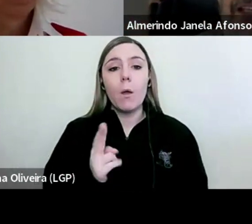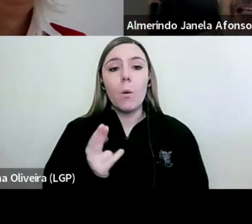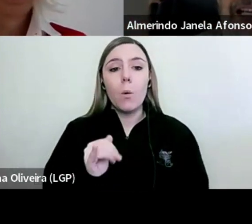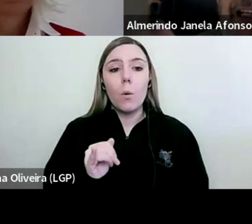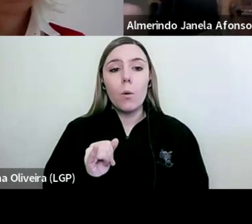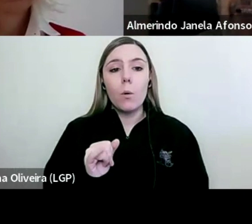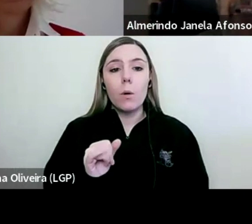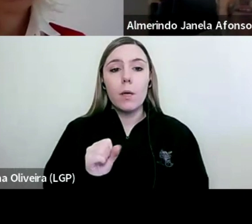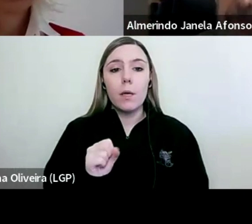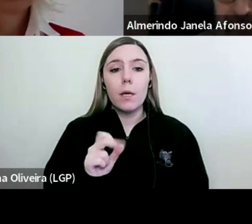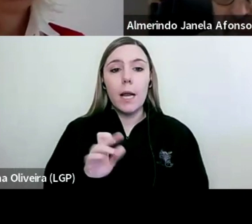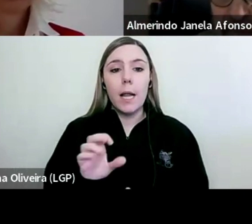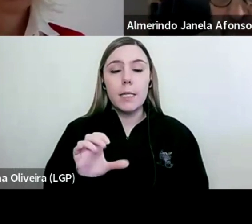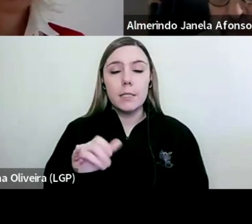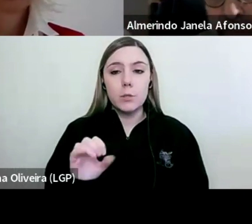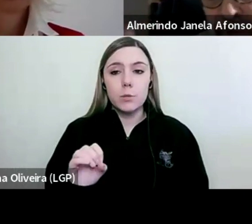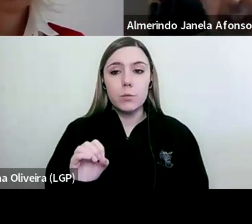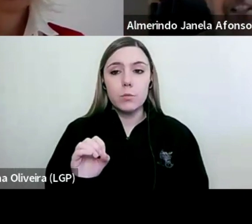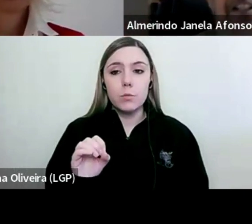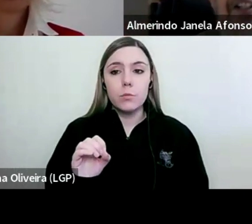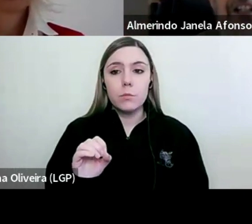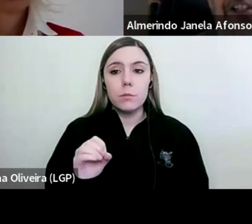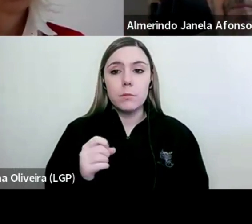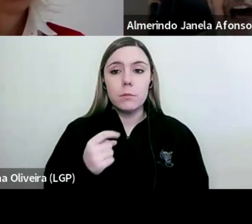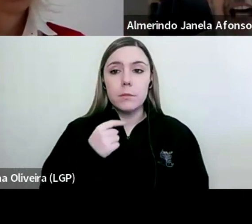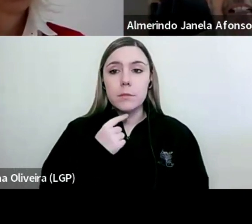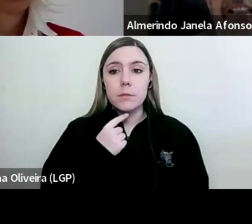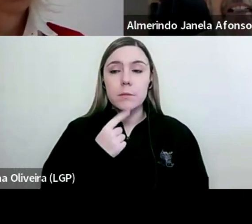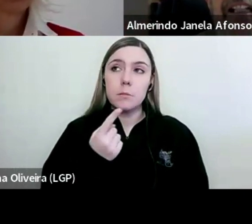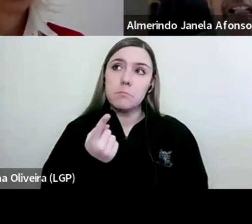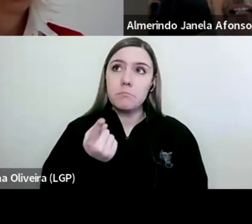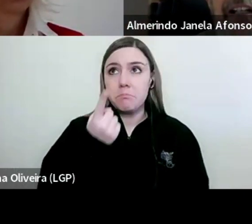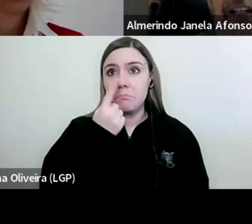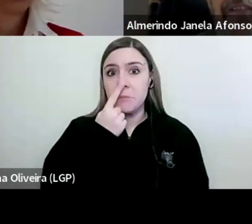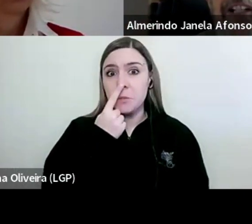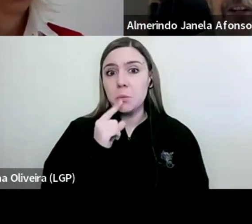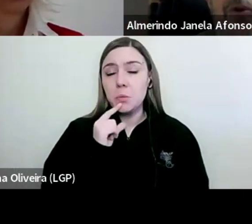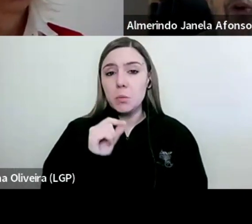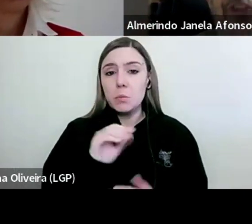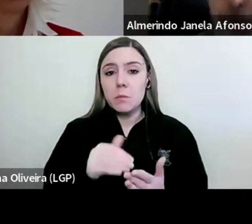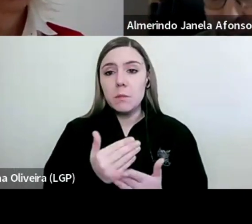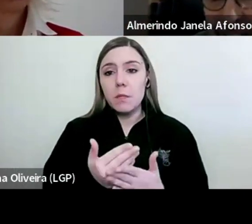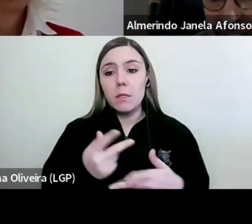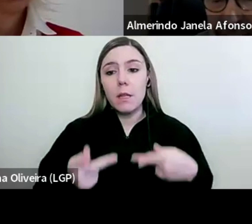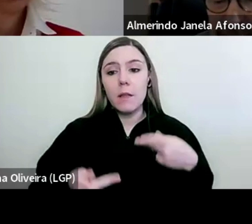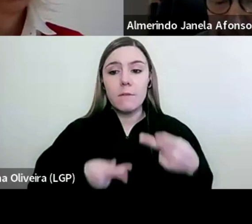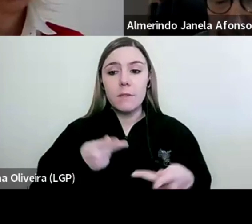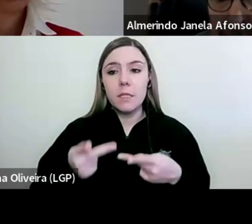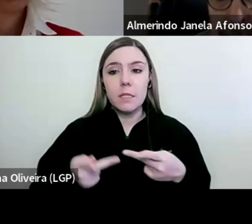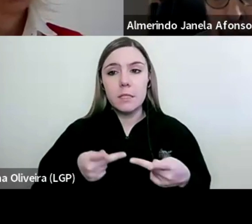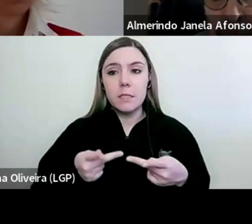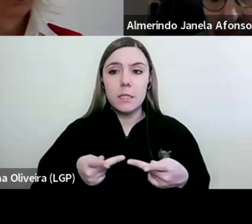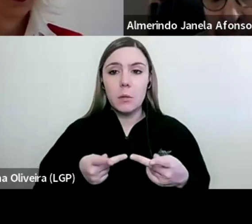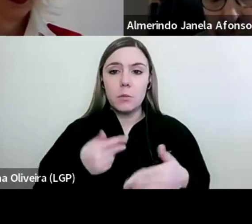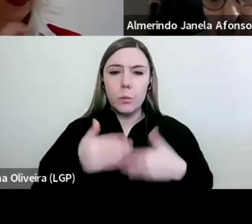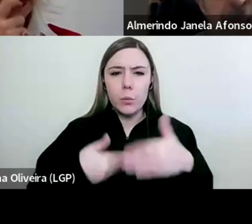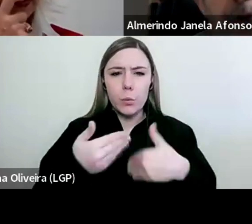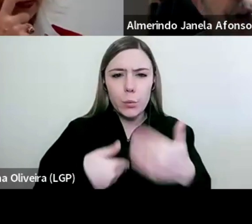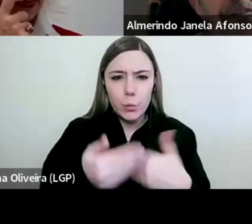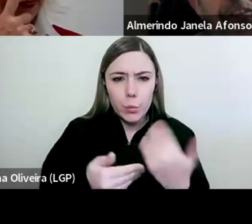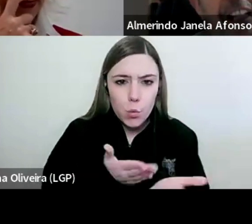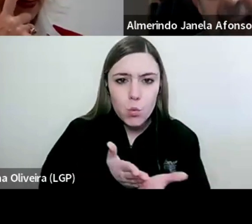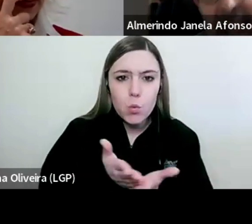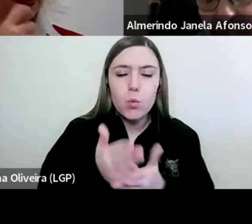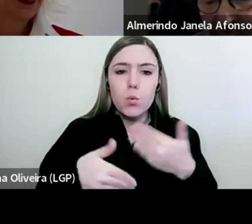preferia chamar a avaliação continuada. Portanto, este